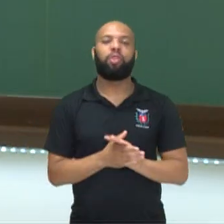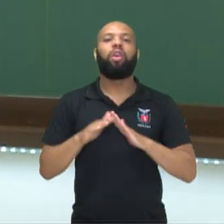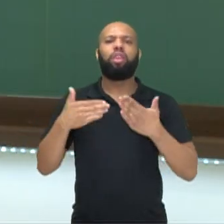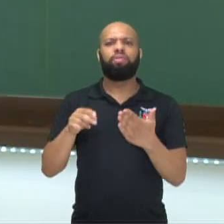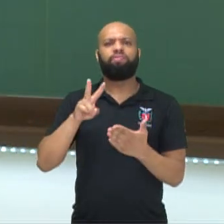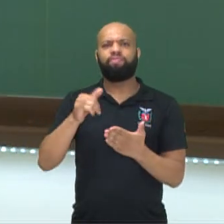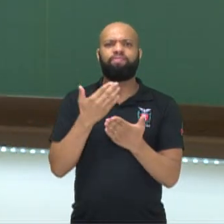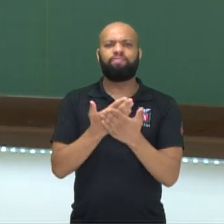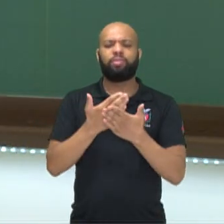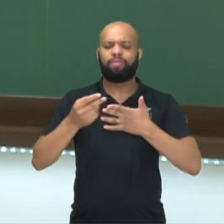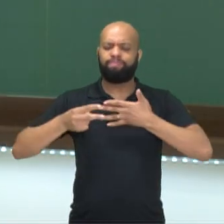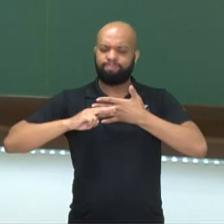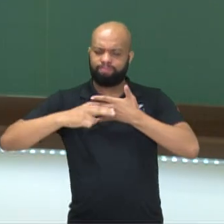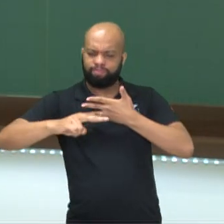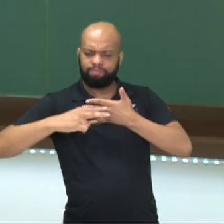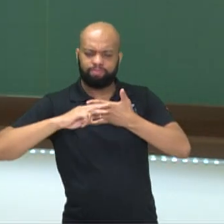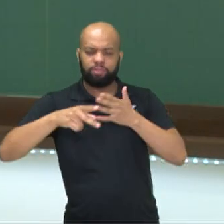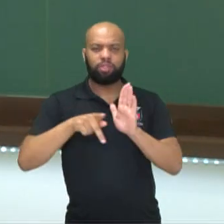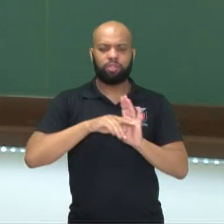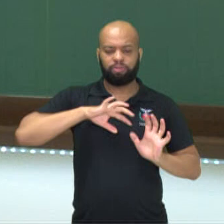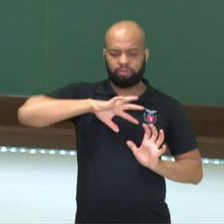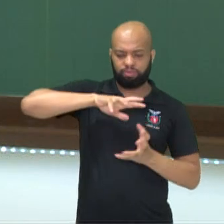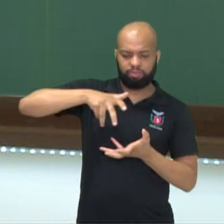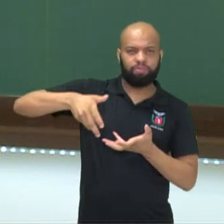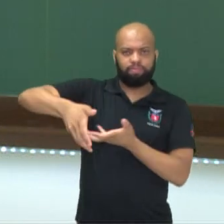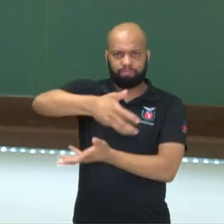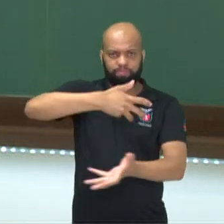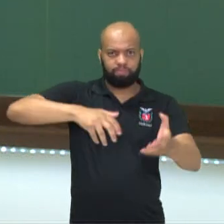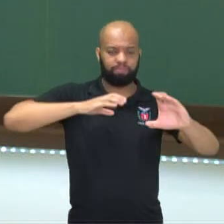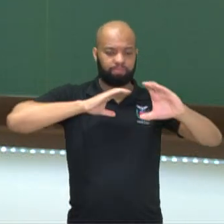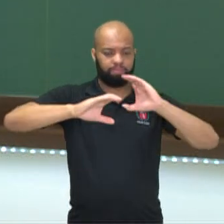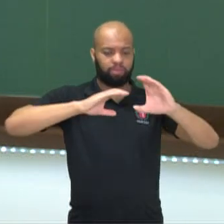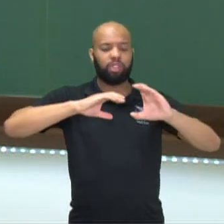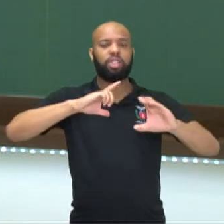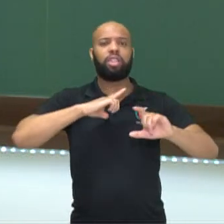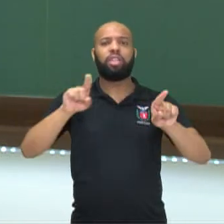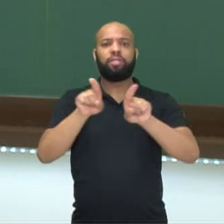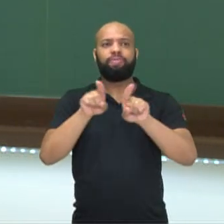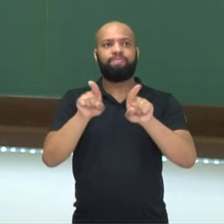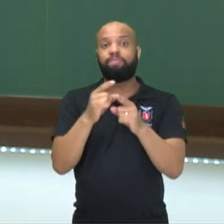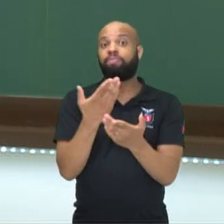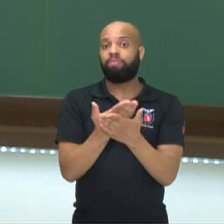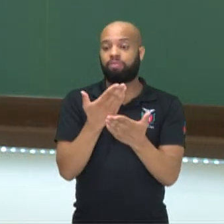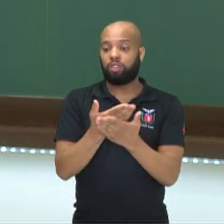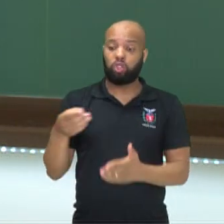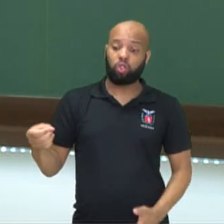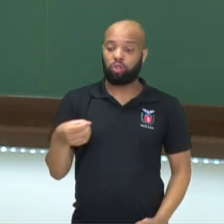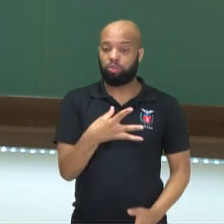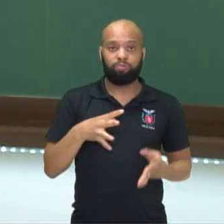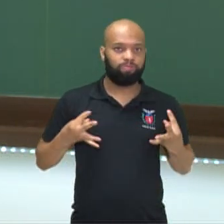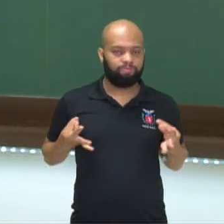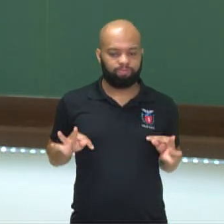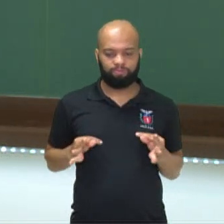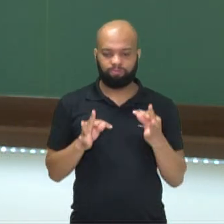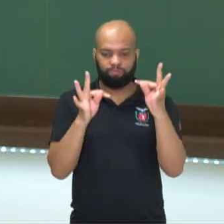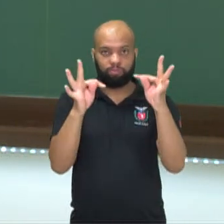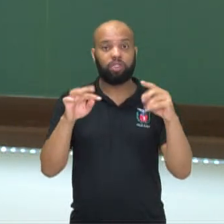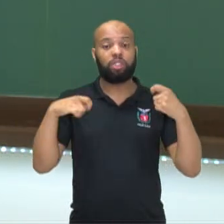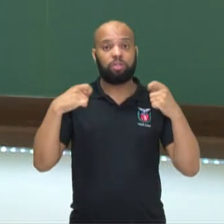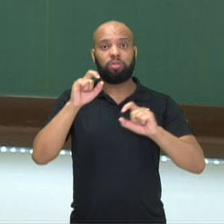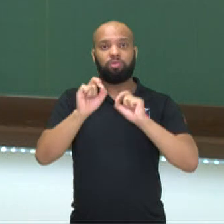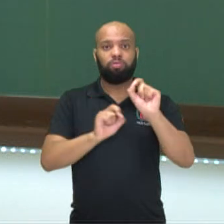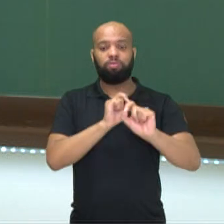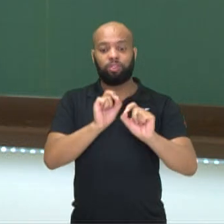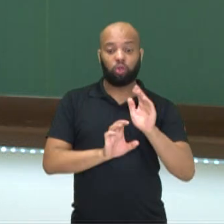um pouco mais sobre os efeitos da globalização, a gente tem que associá-la também às inovações tecnológicas. E para isso a gente tem que definir